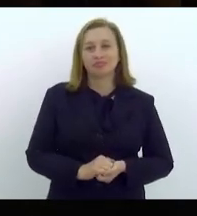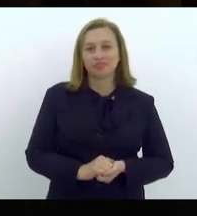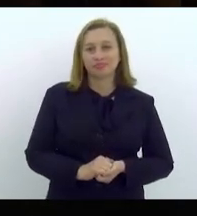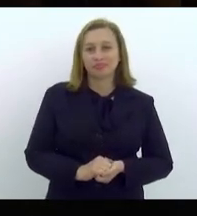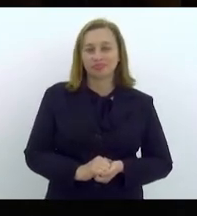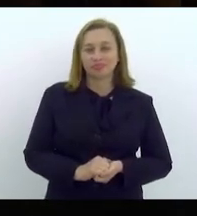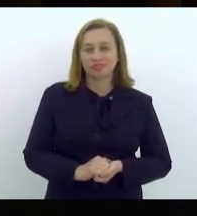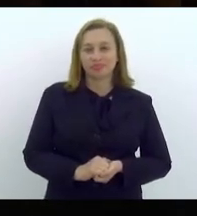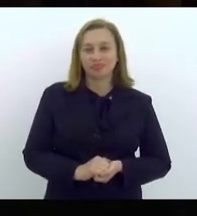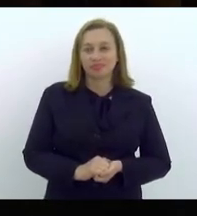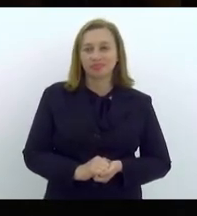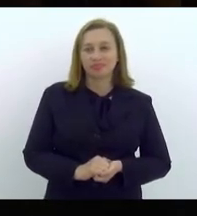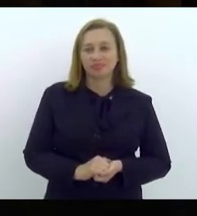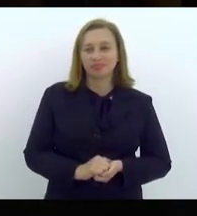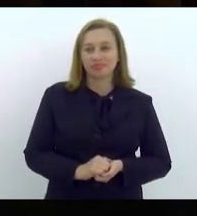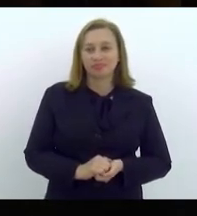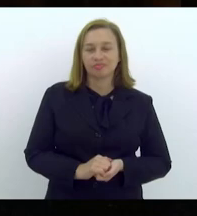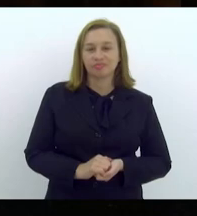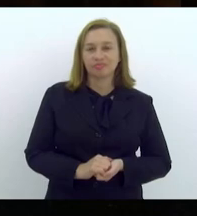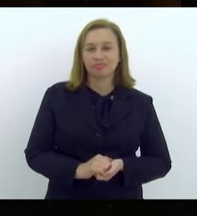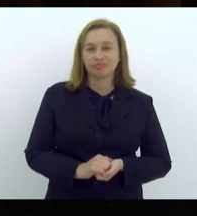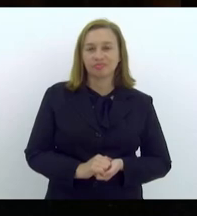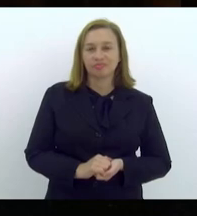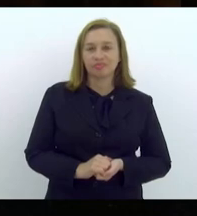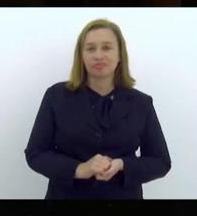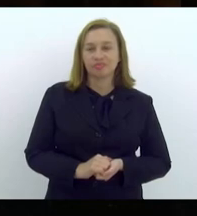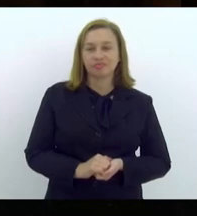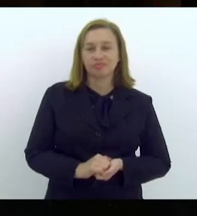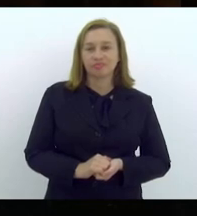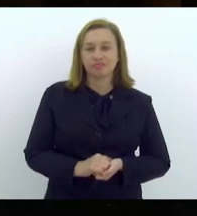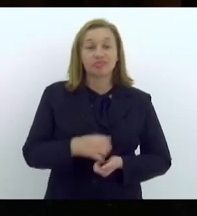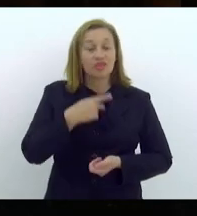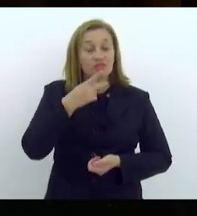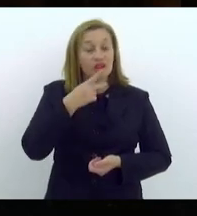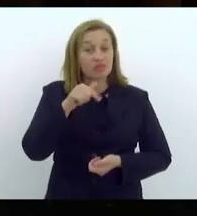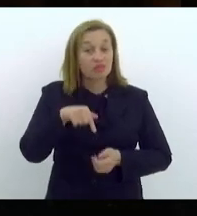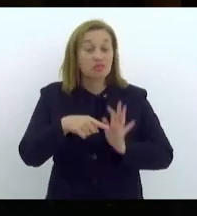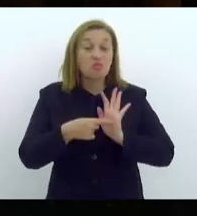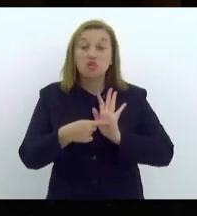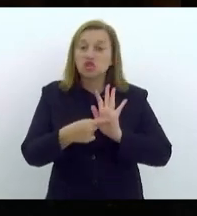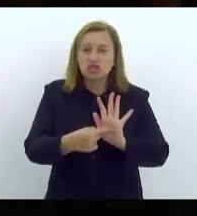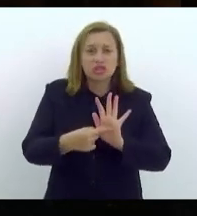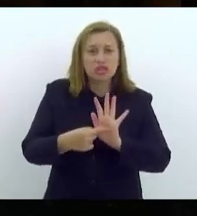quando começamos aqui a mostrar